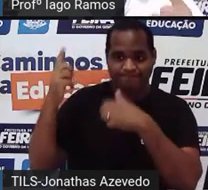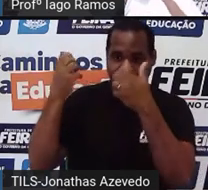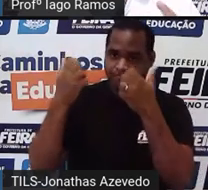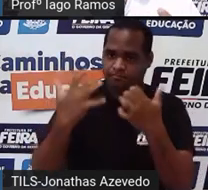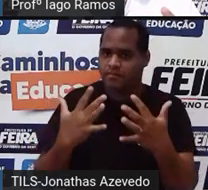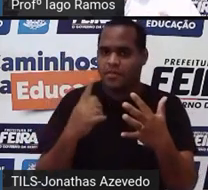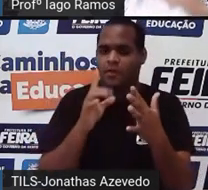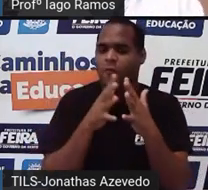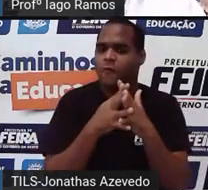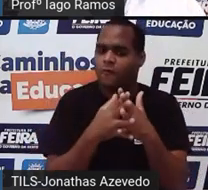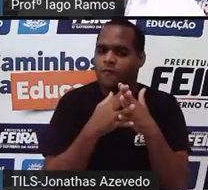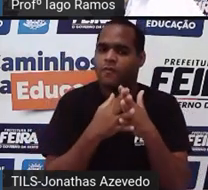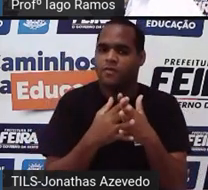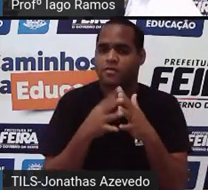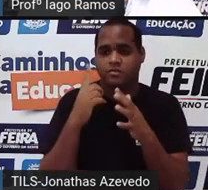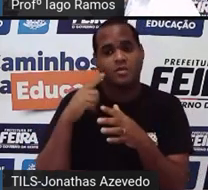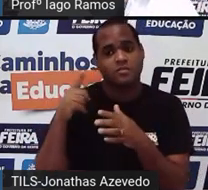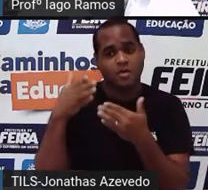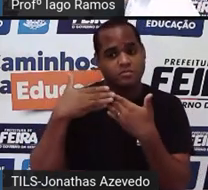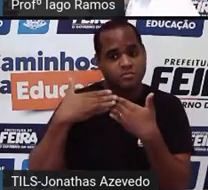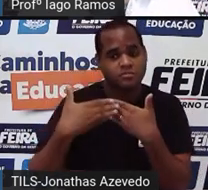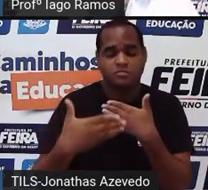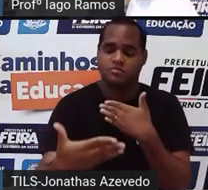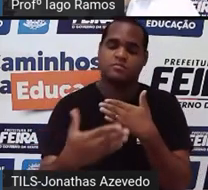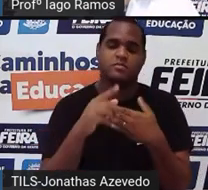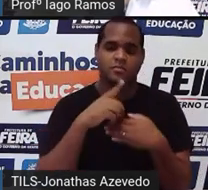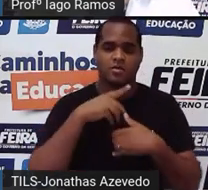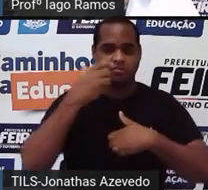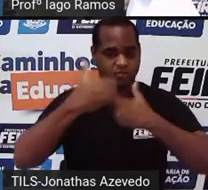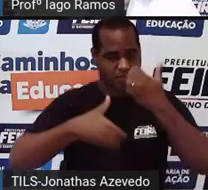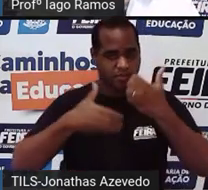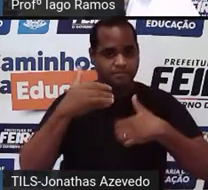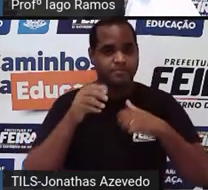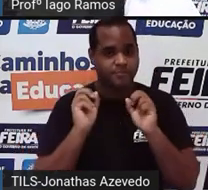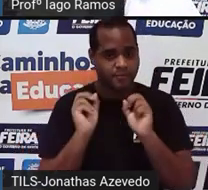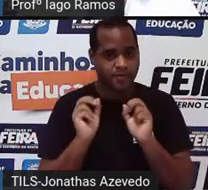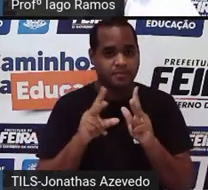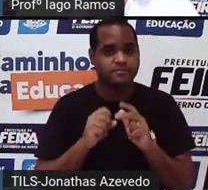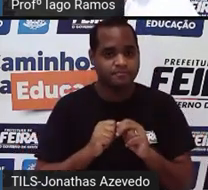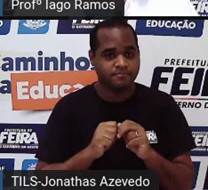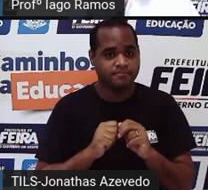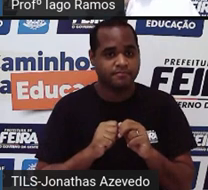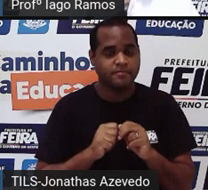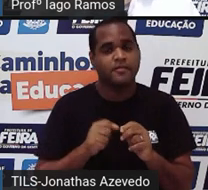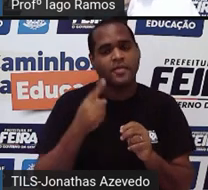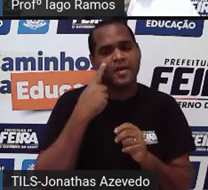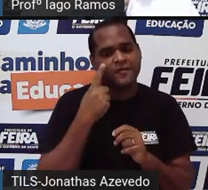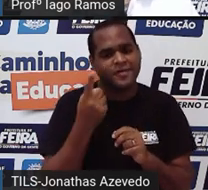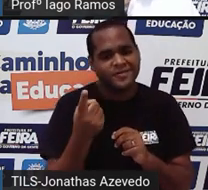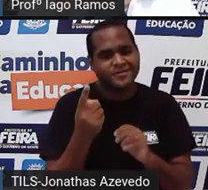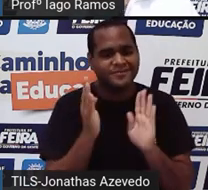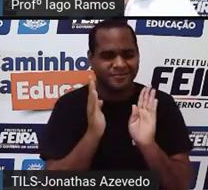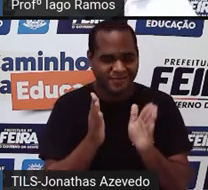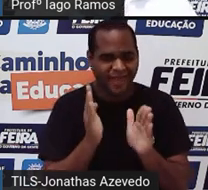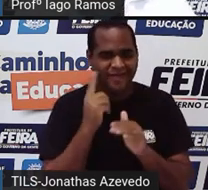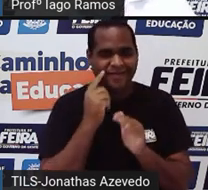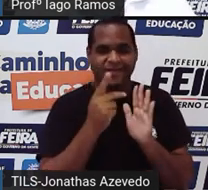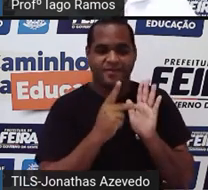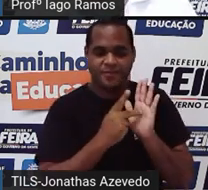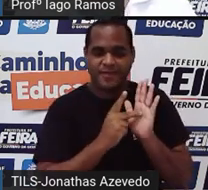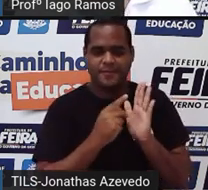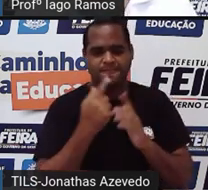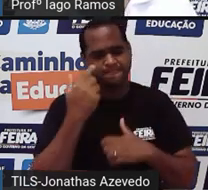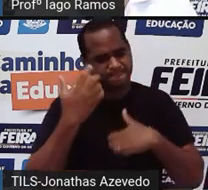gente não confundir com o que a gente tem pra ver nessa aula ainda. Então, assim, ó. A gente viu isso aqui nessa aula. E é aquela figura que eu mostrei há pouco